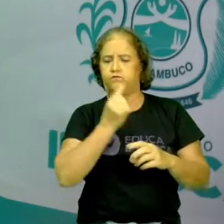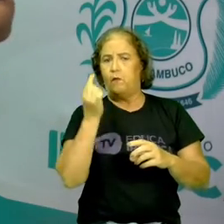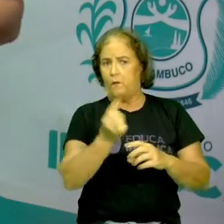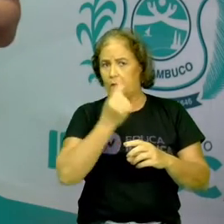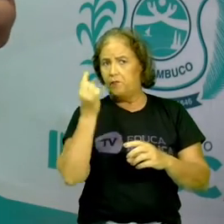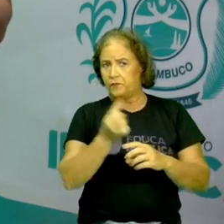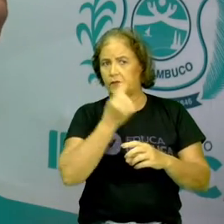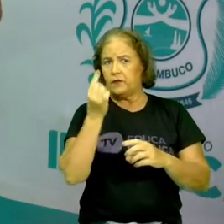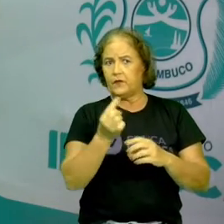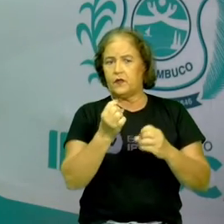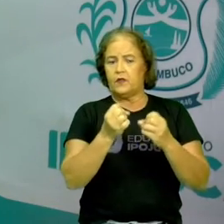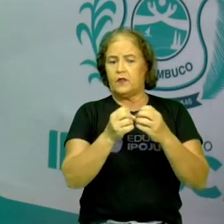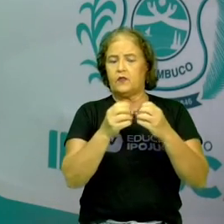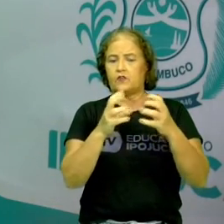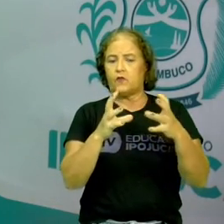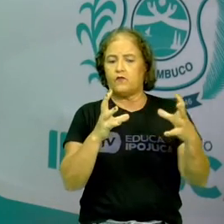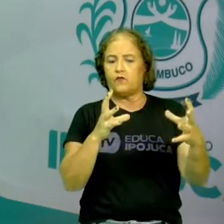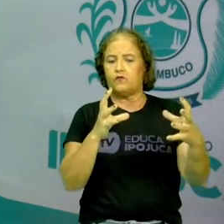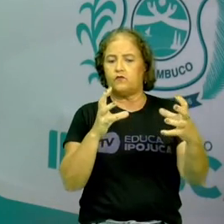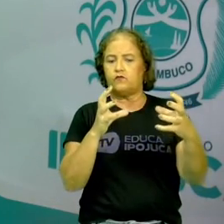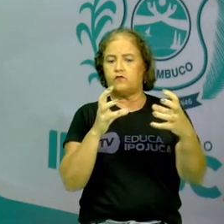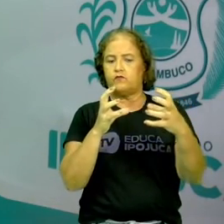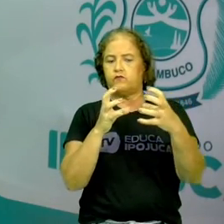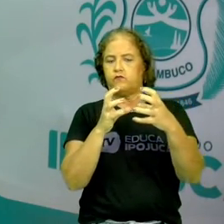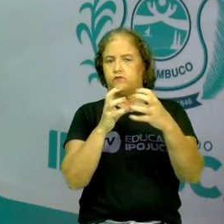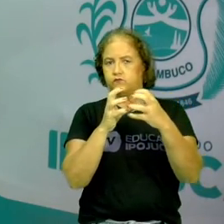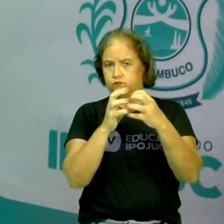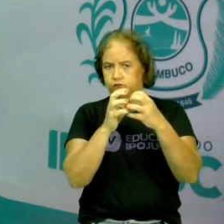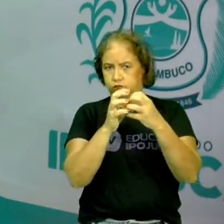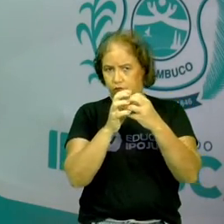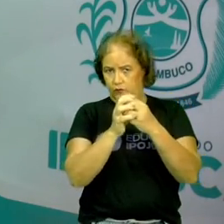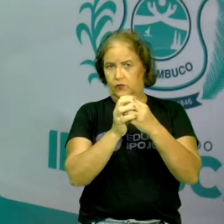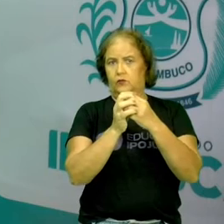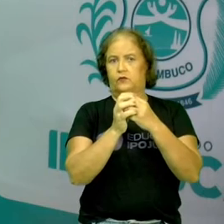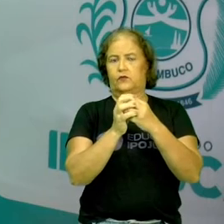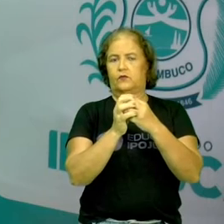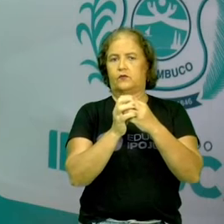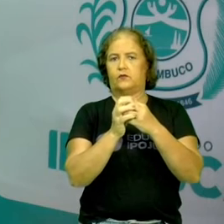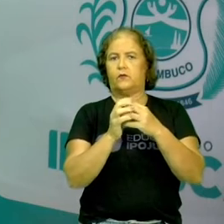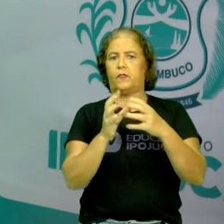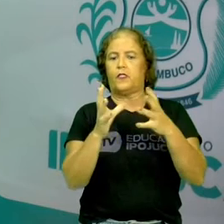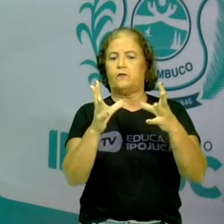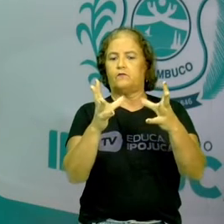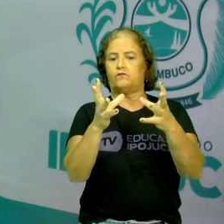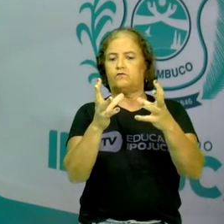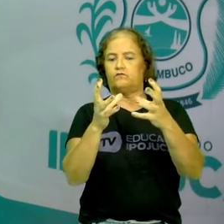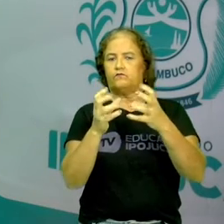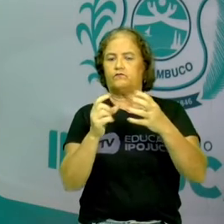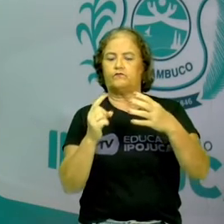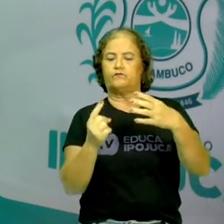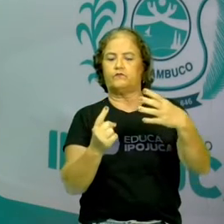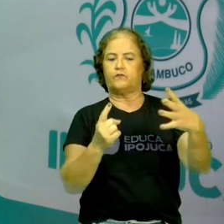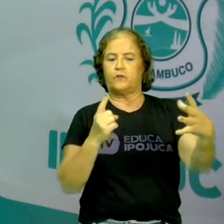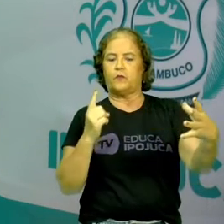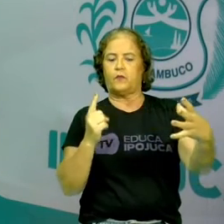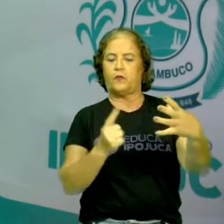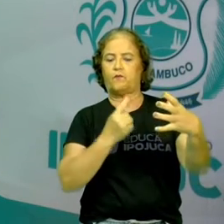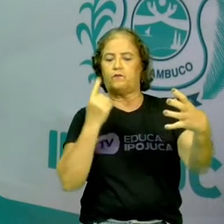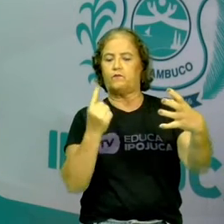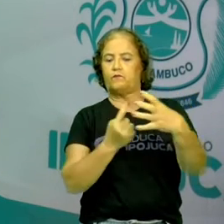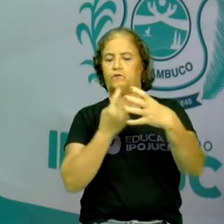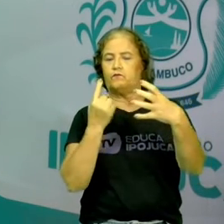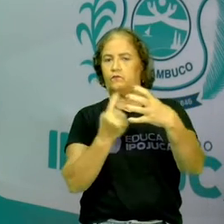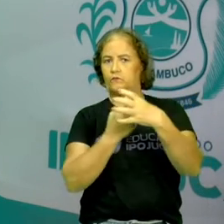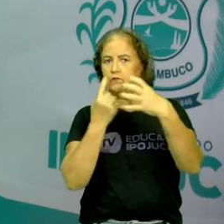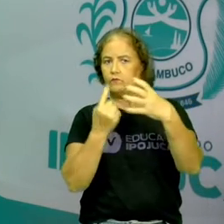parte do material acabou se concentrando no centro. Ela começou, uma parte maior desse material começou a se juntar no